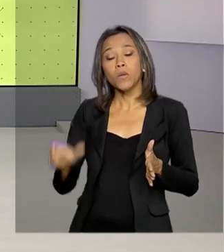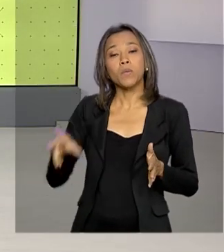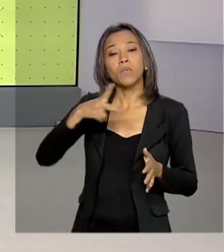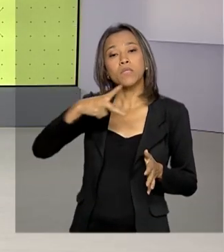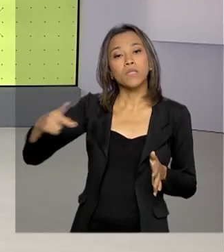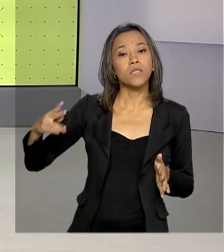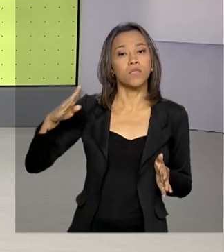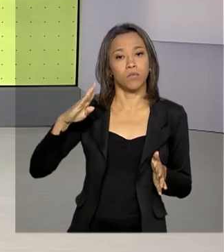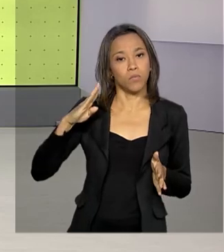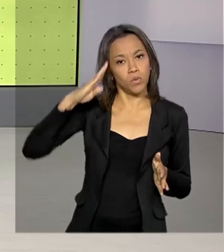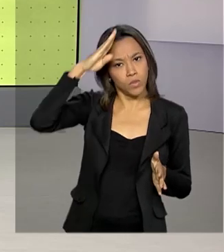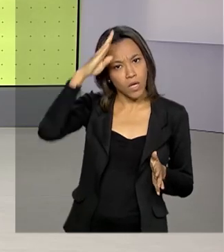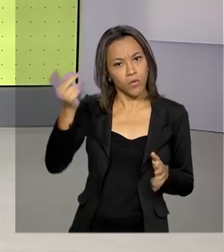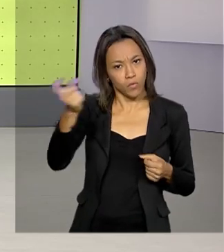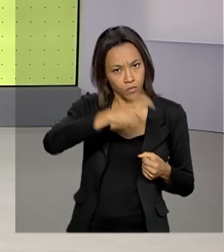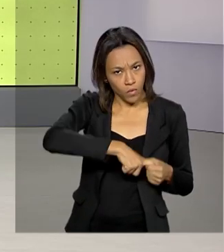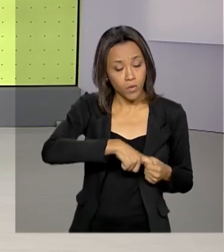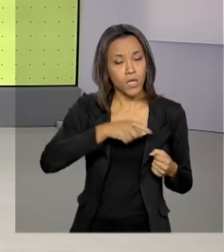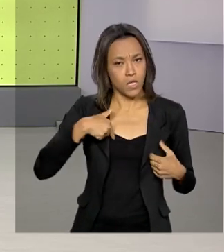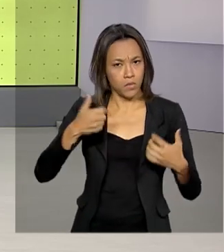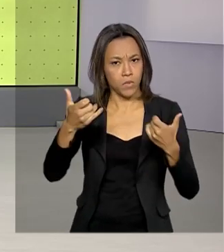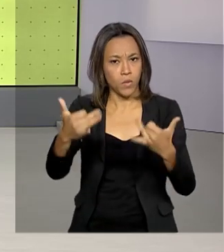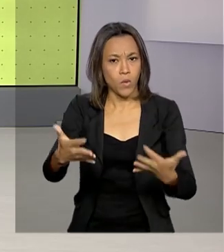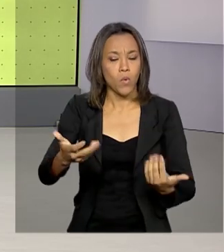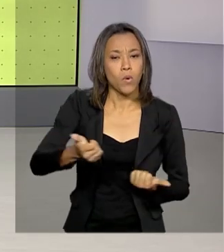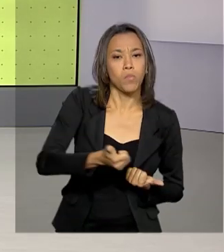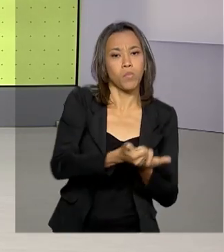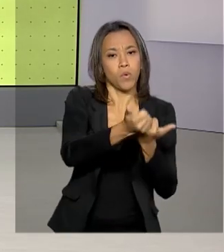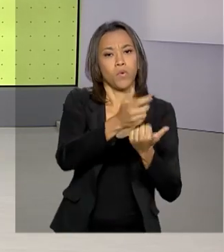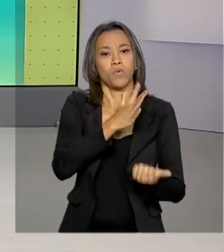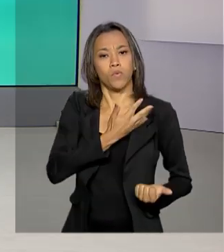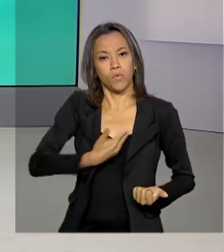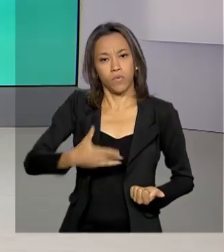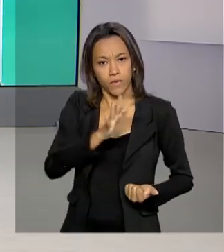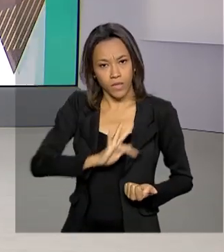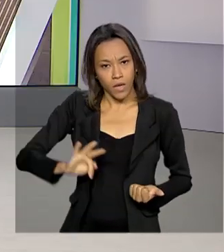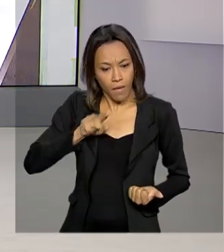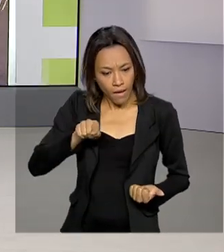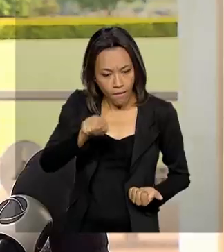presidente Jair Bolsonaro falou sobre a ajuda federal a esses municípios.